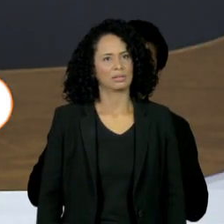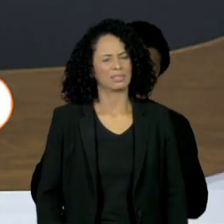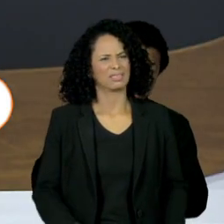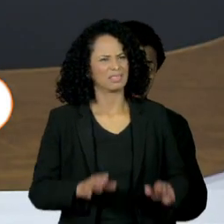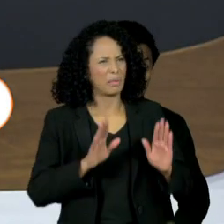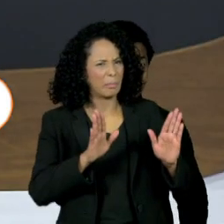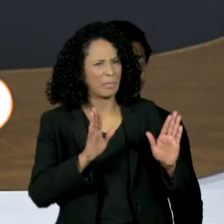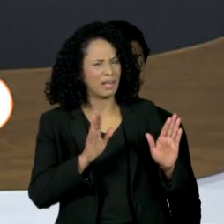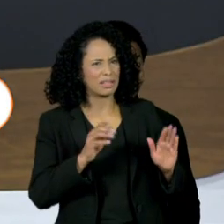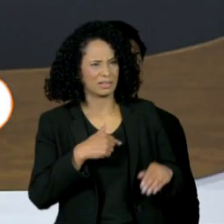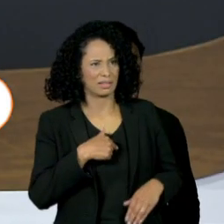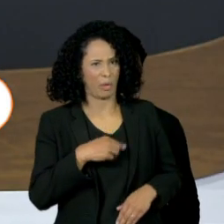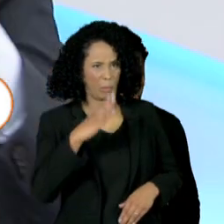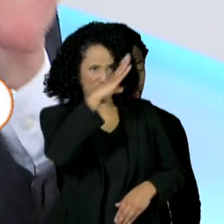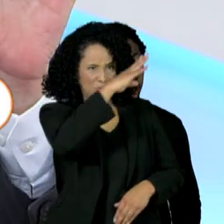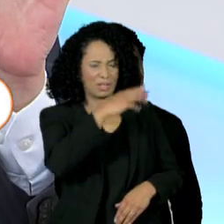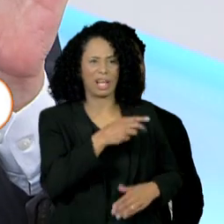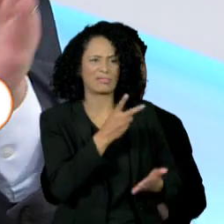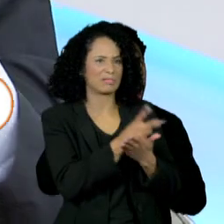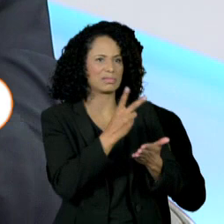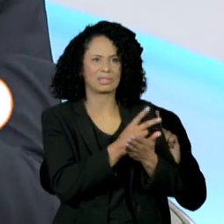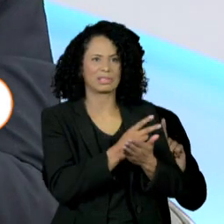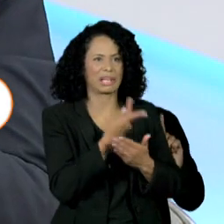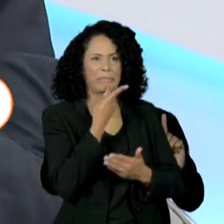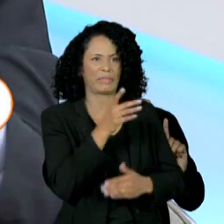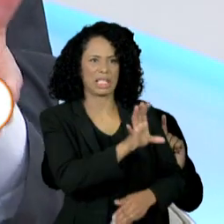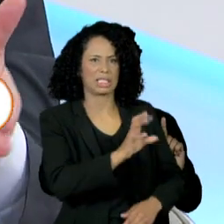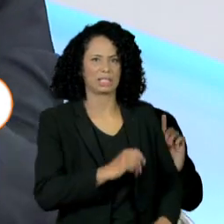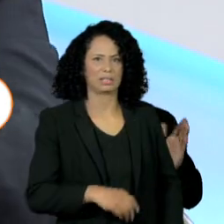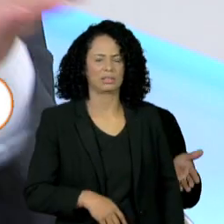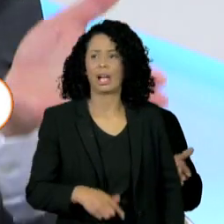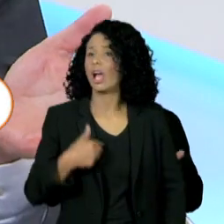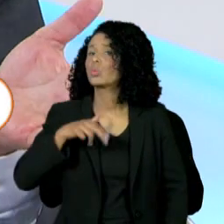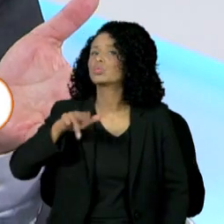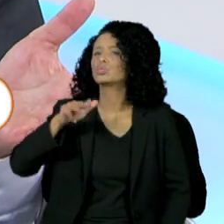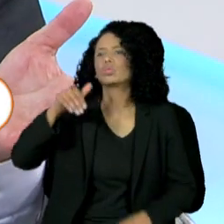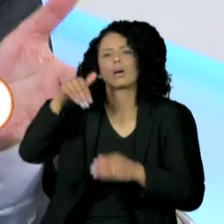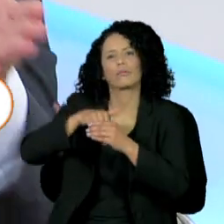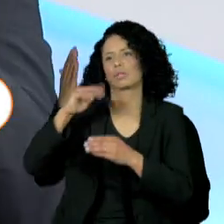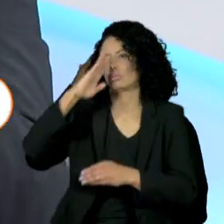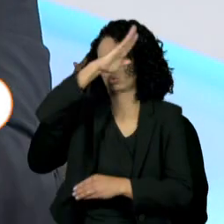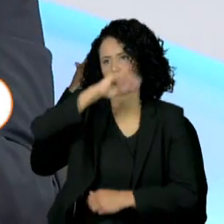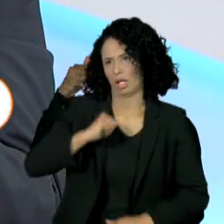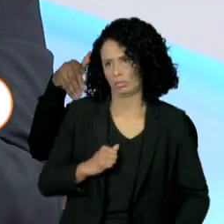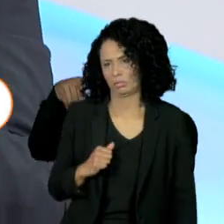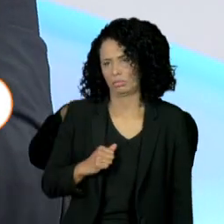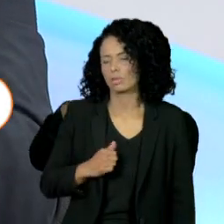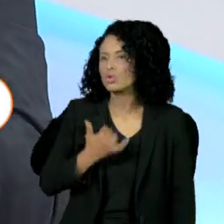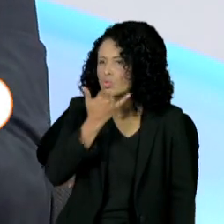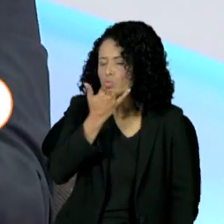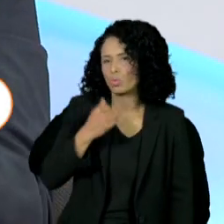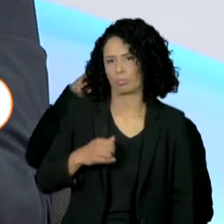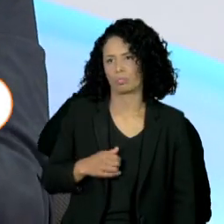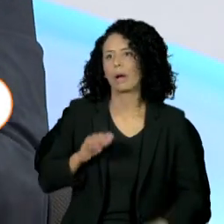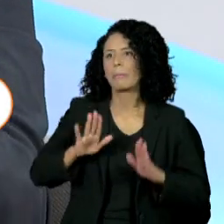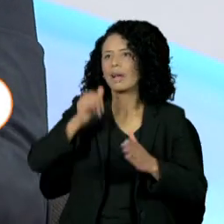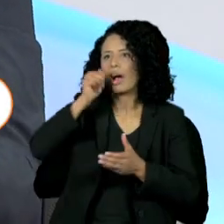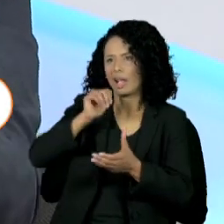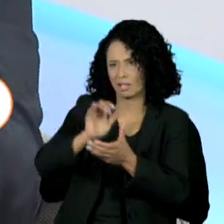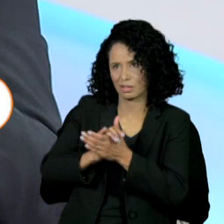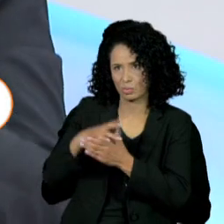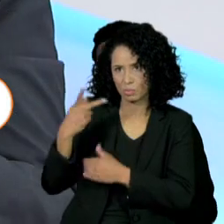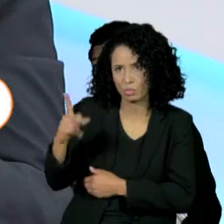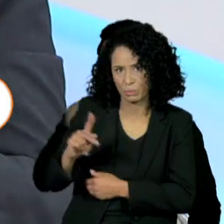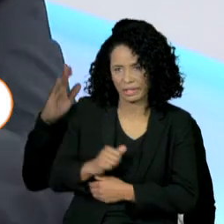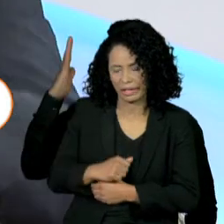Mas eu nunca votei nele. Aliás, como eu disse para você, por uma série de coincidências, você sabe, a esposa dele, a Michelle,